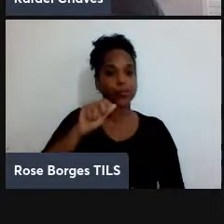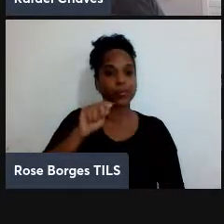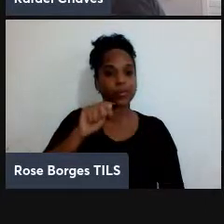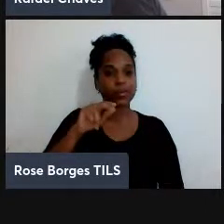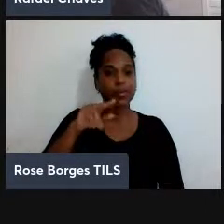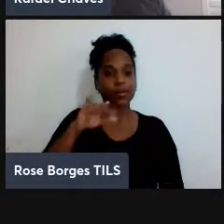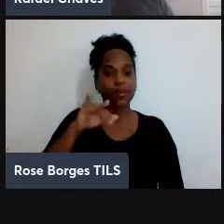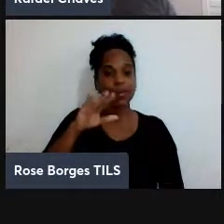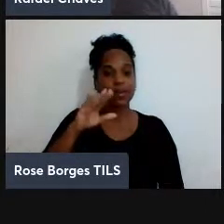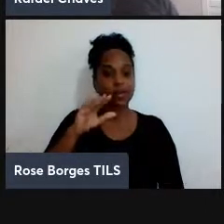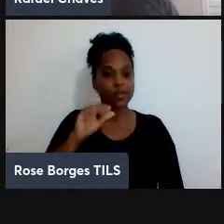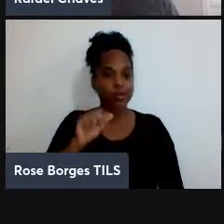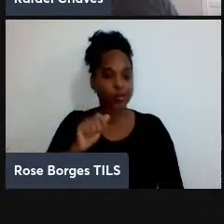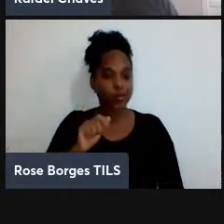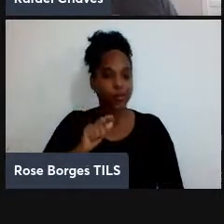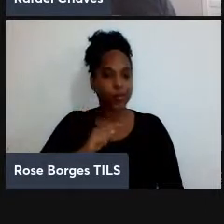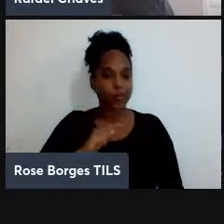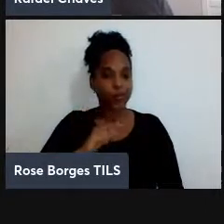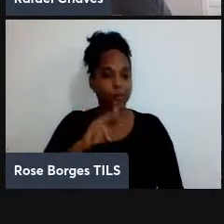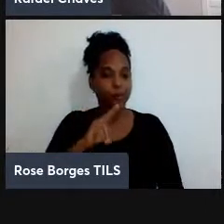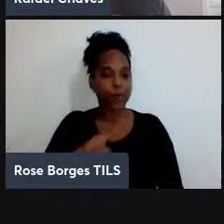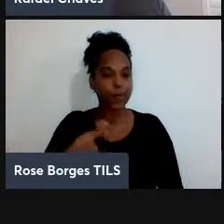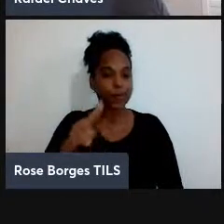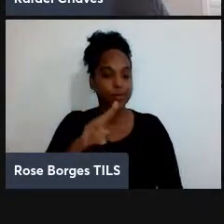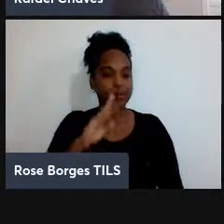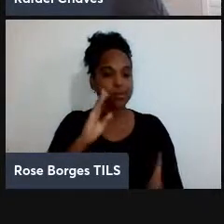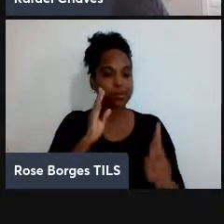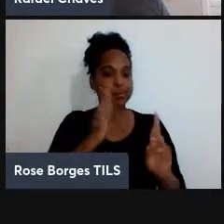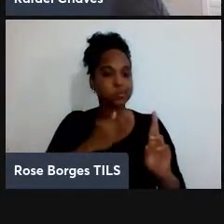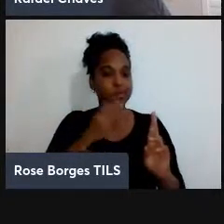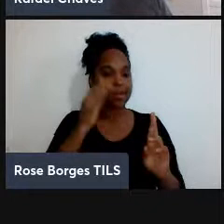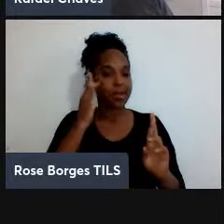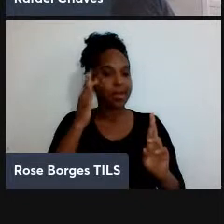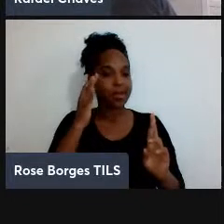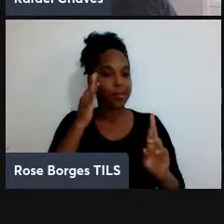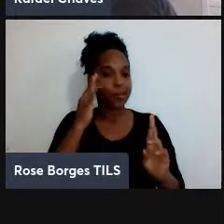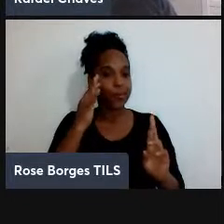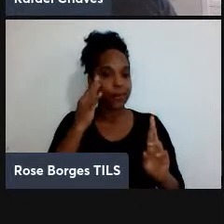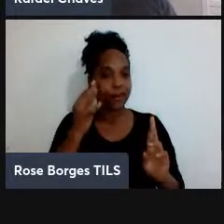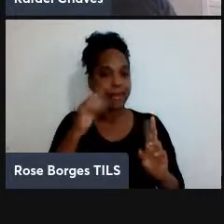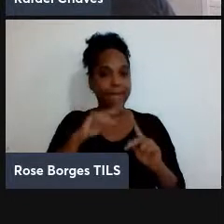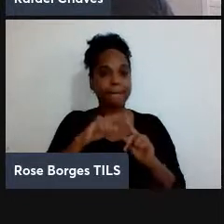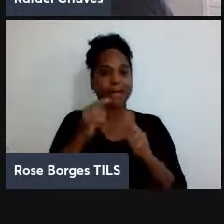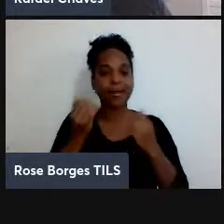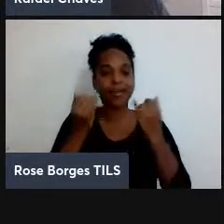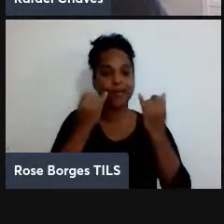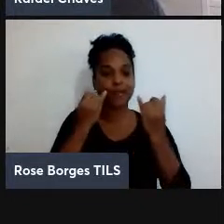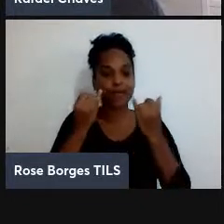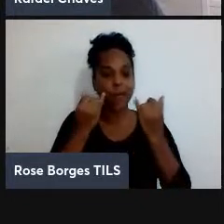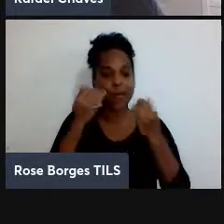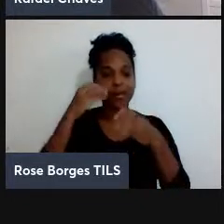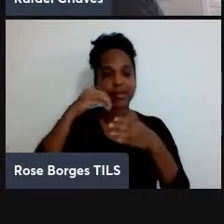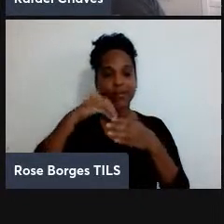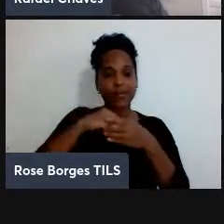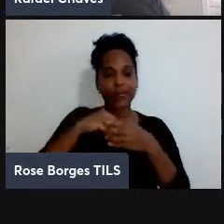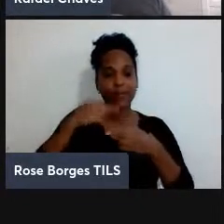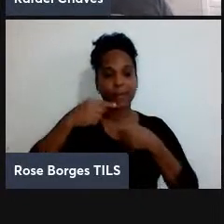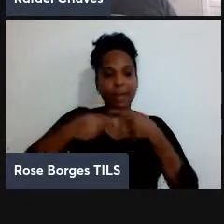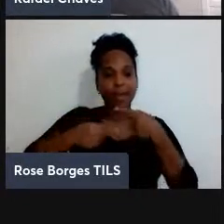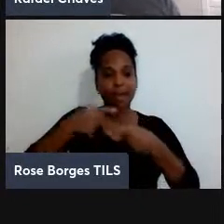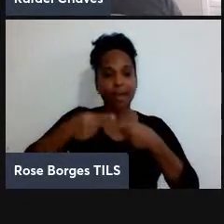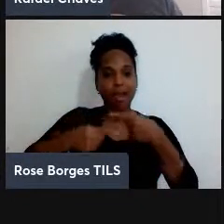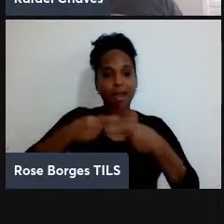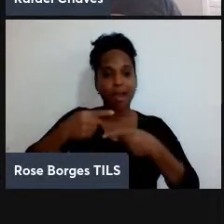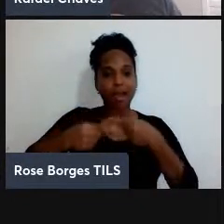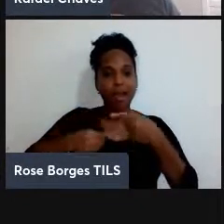sem usar a teoria quântica. Mas a forma como a informação é processada nesses dispositivos, ela é